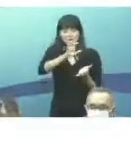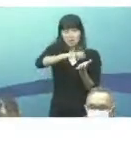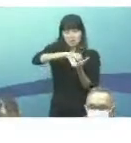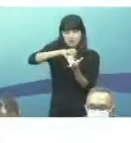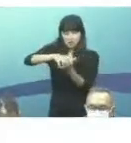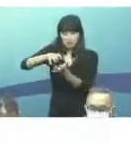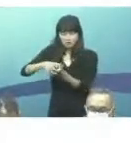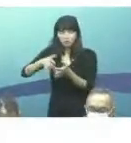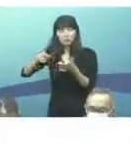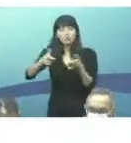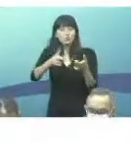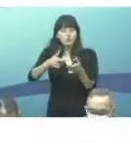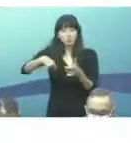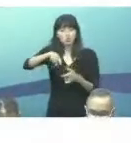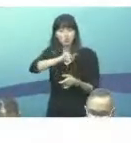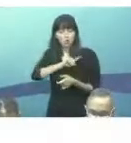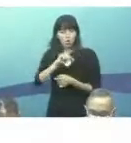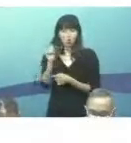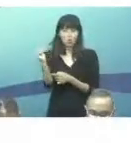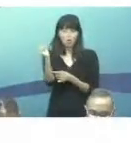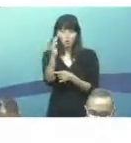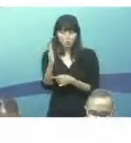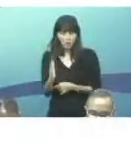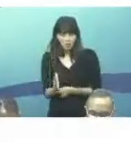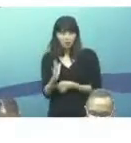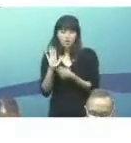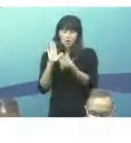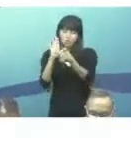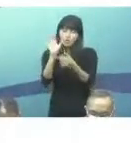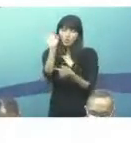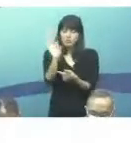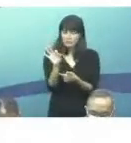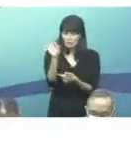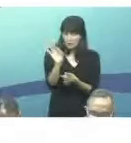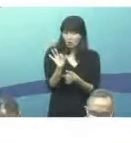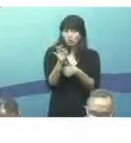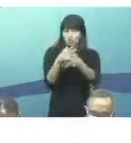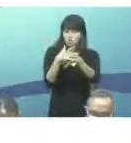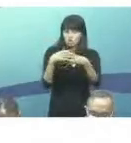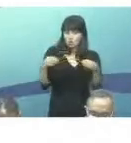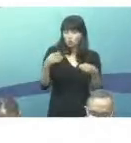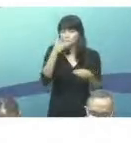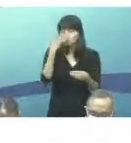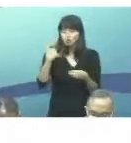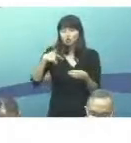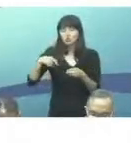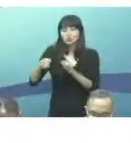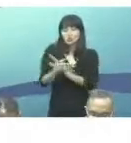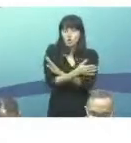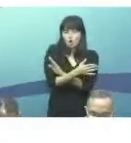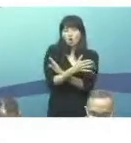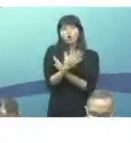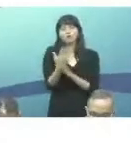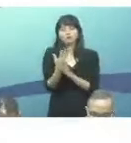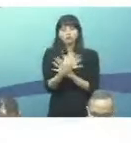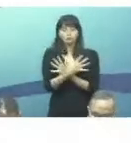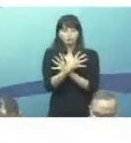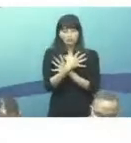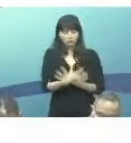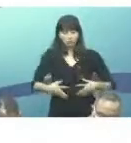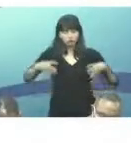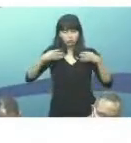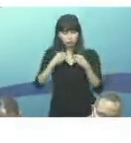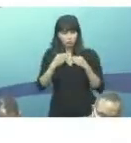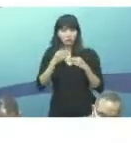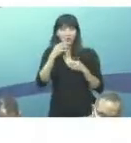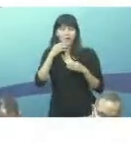país, 15 unidades federadas apresentaram um percentual de cura dos casos novos pulmonares com confirmação laboratorial